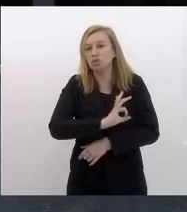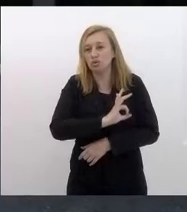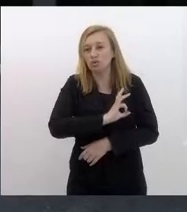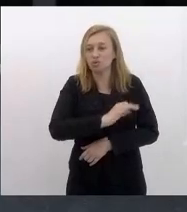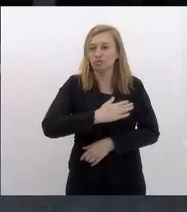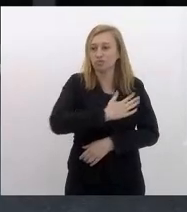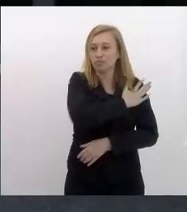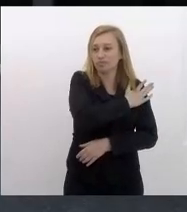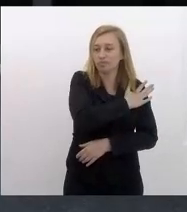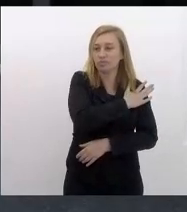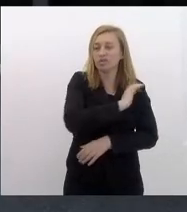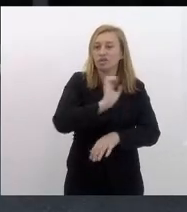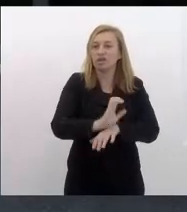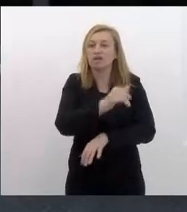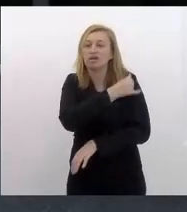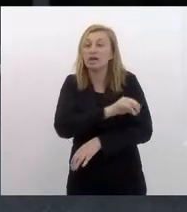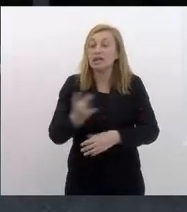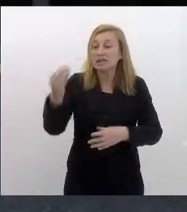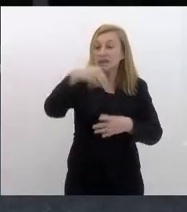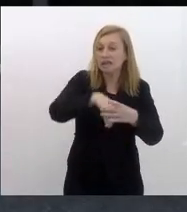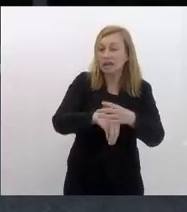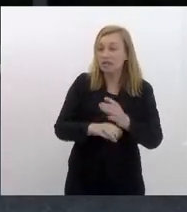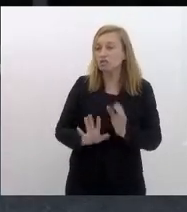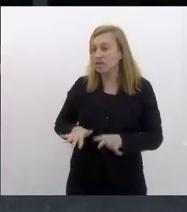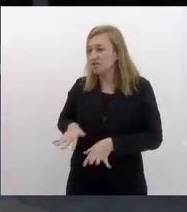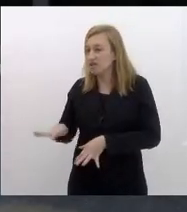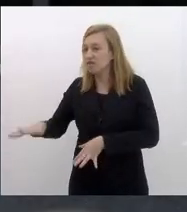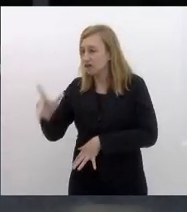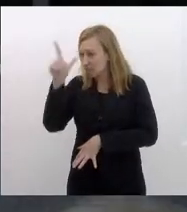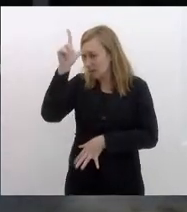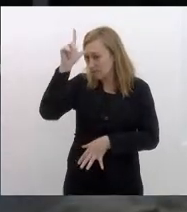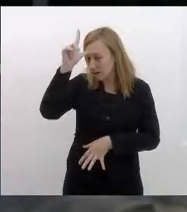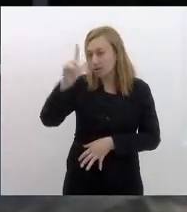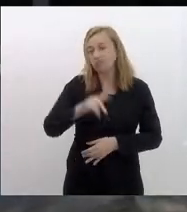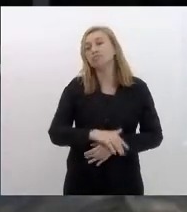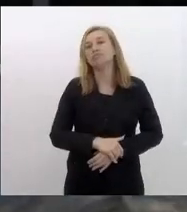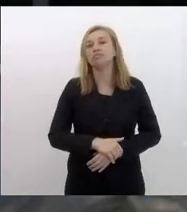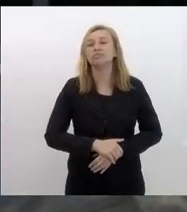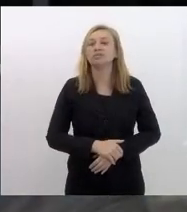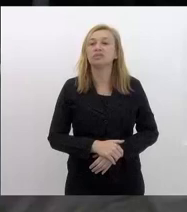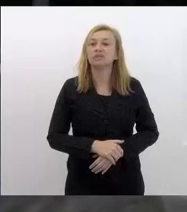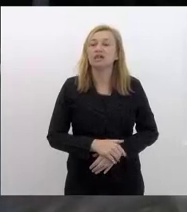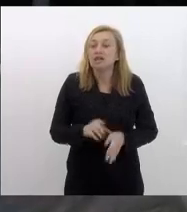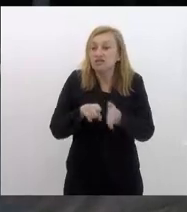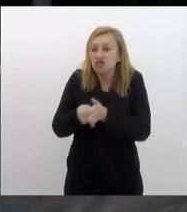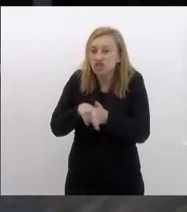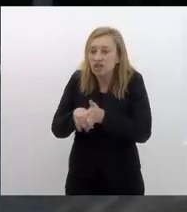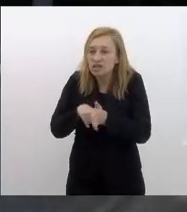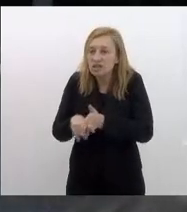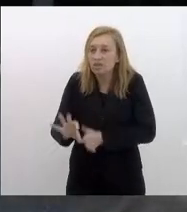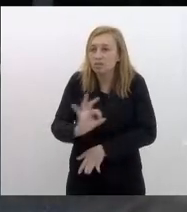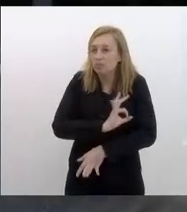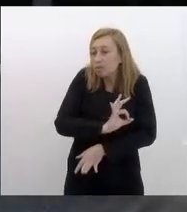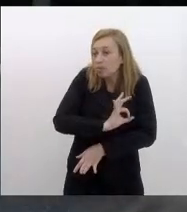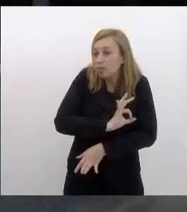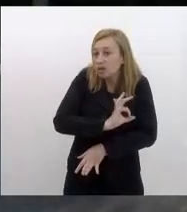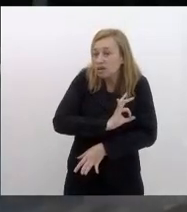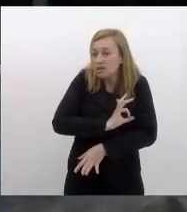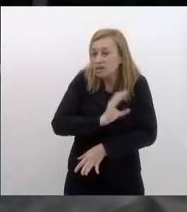estado do Rio de Janeiro dentro do complexo do Alemão as investigações feitas pela polícia civil foram